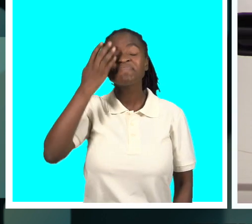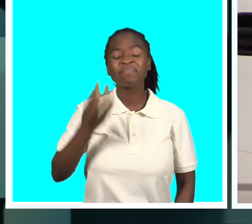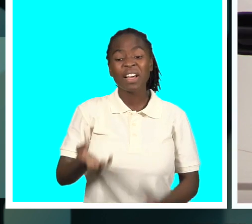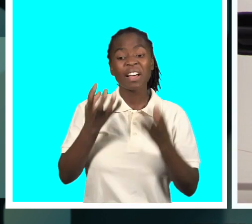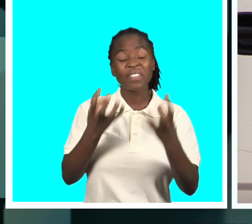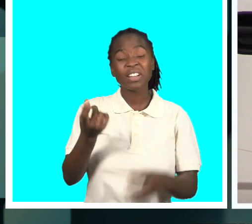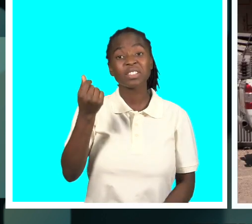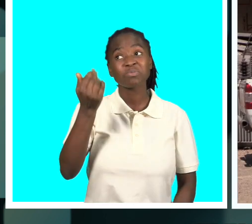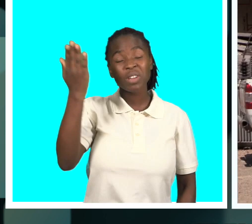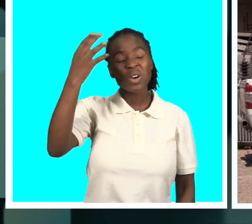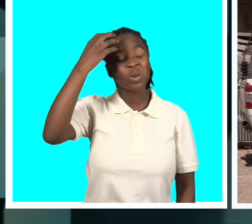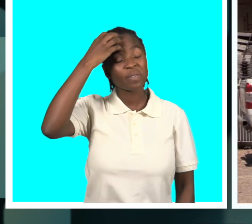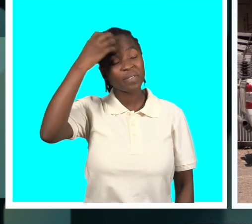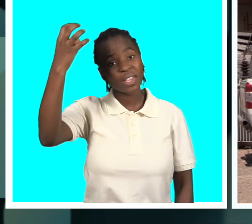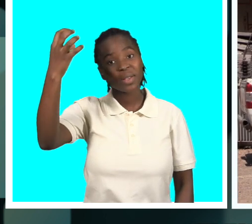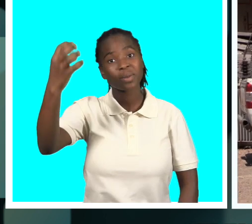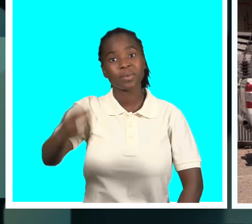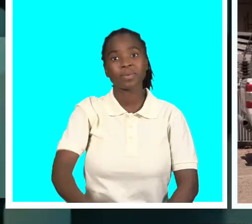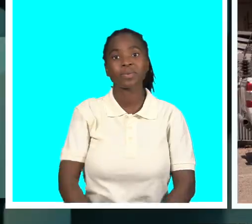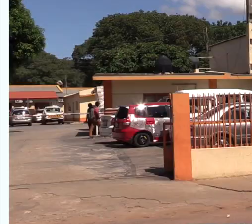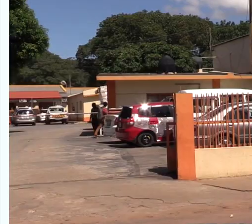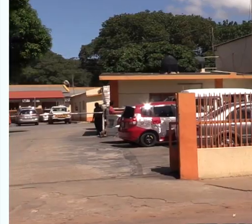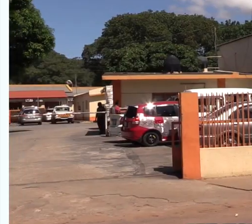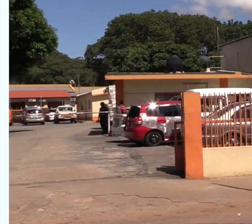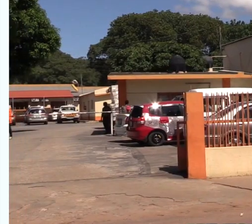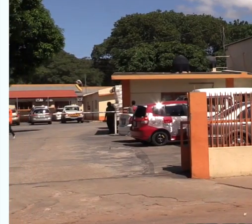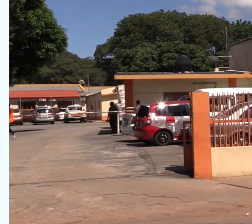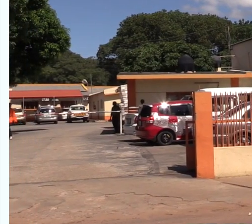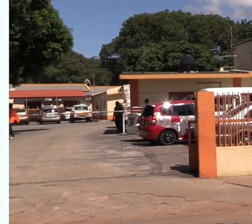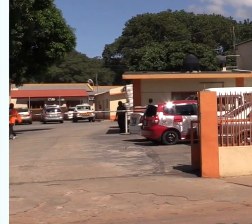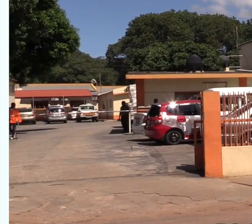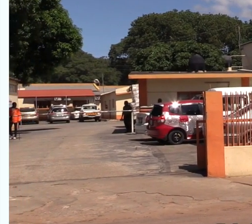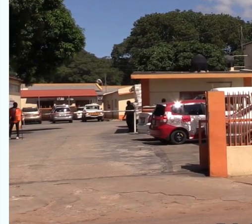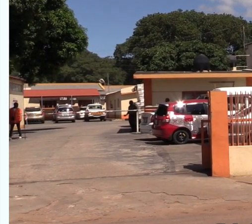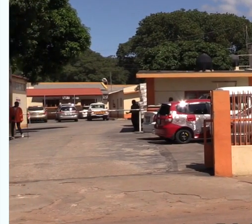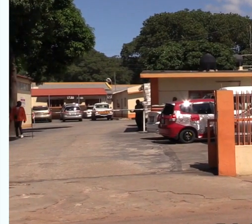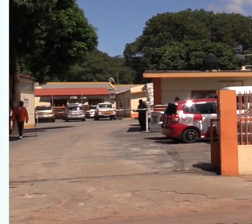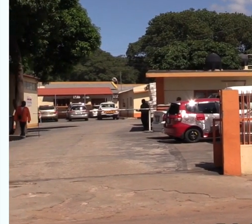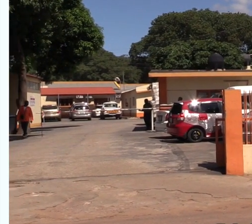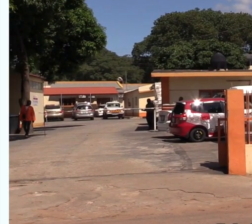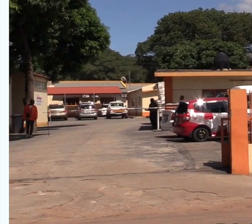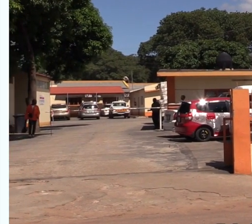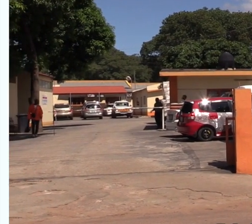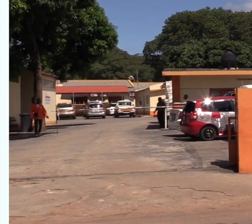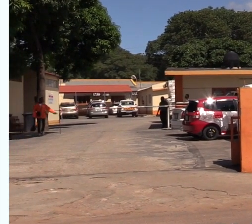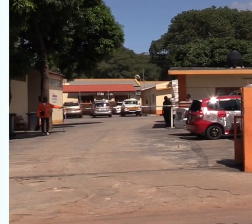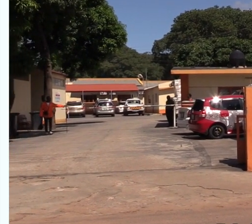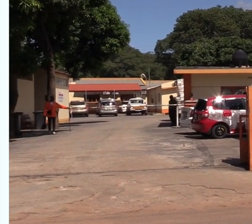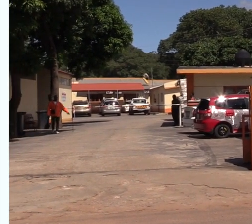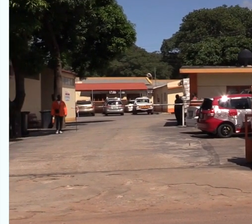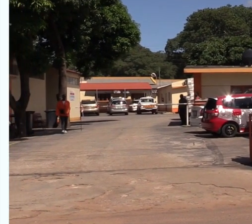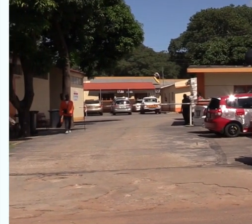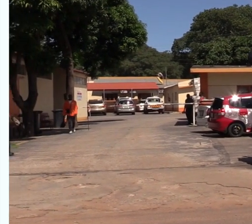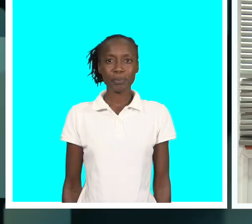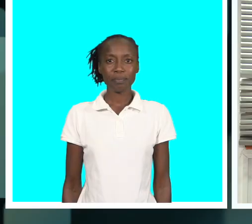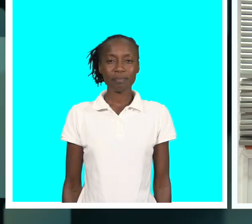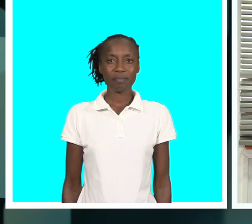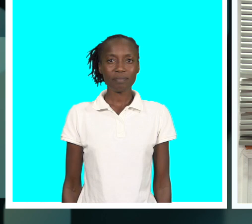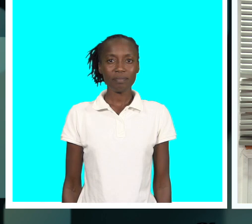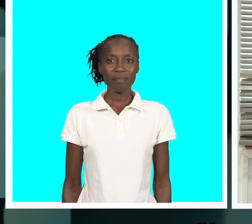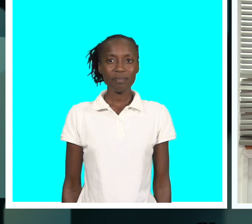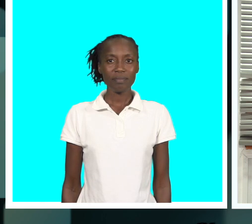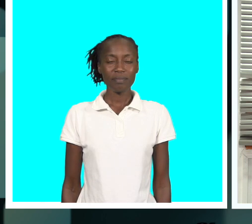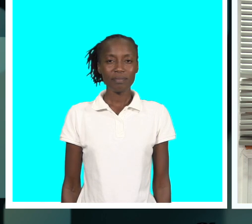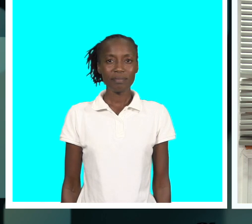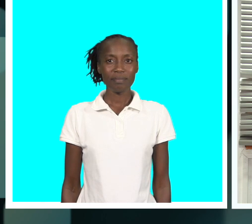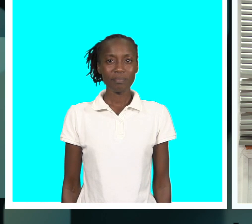reestruturar a sua rede de distribuição na província de Maputo. Dinheiro que não existe nos cofres da empresa. Só